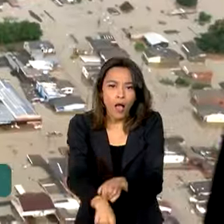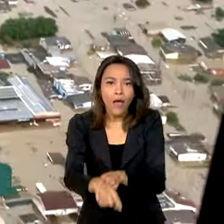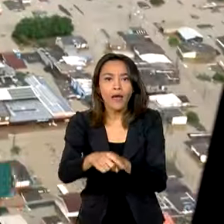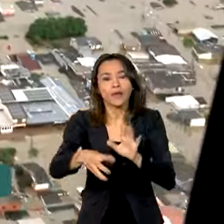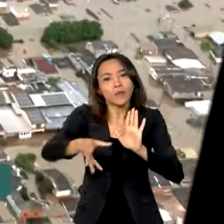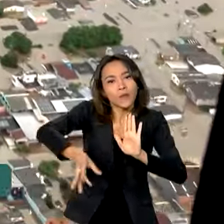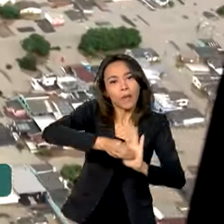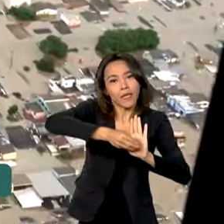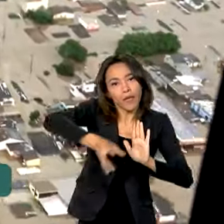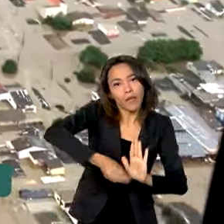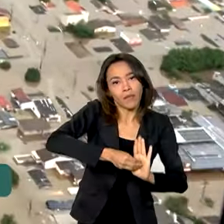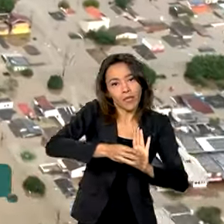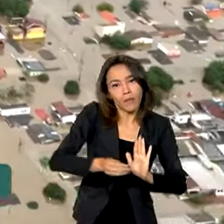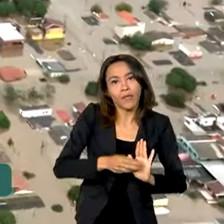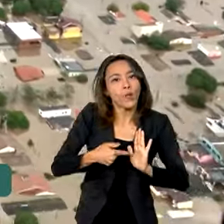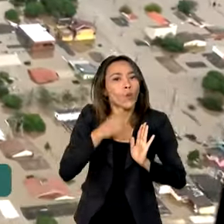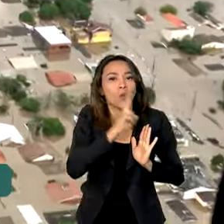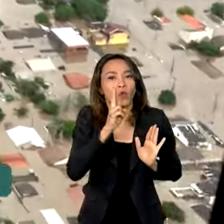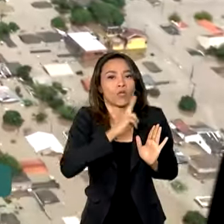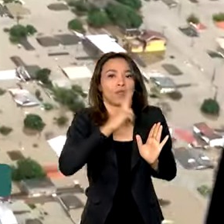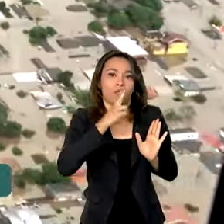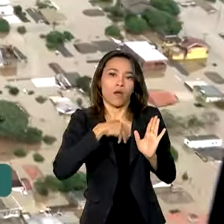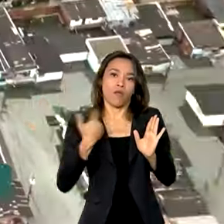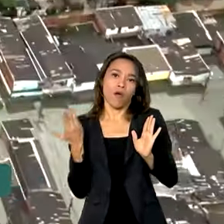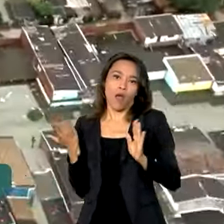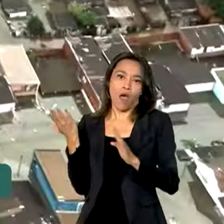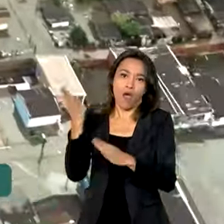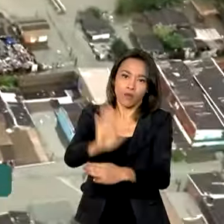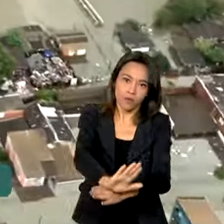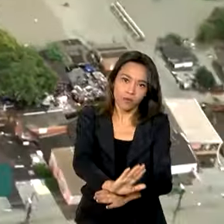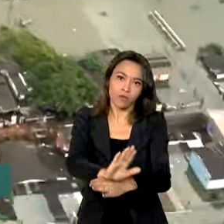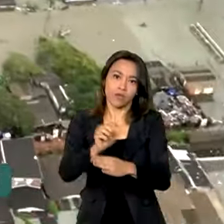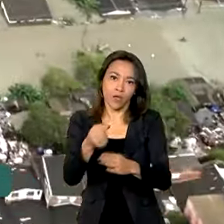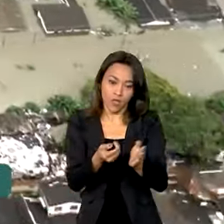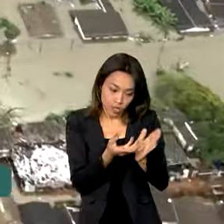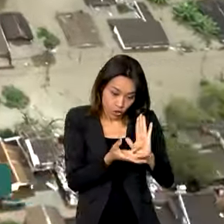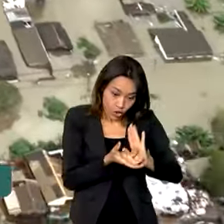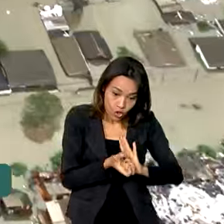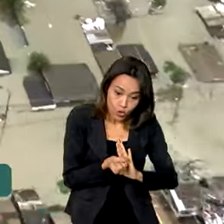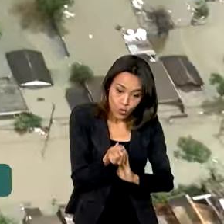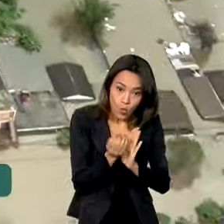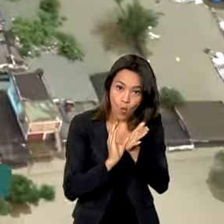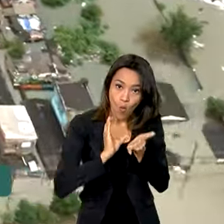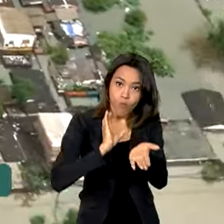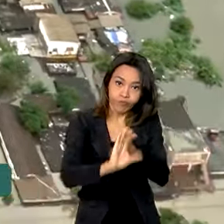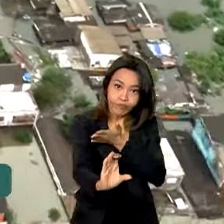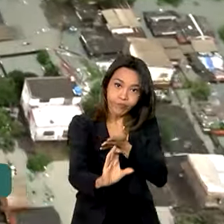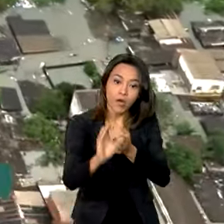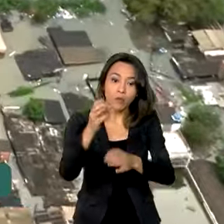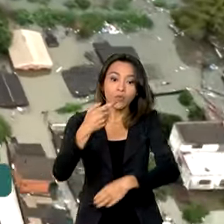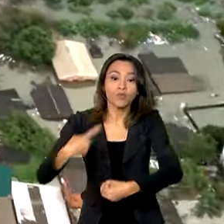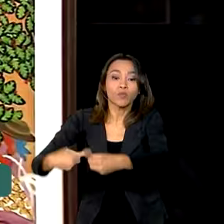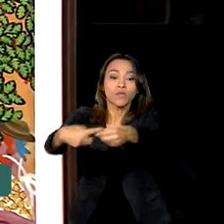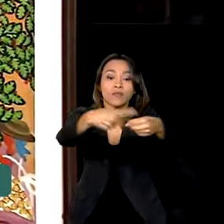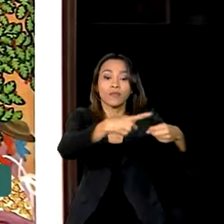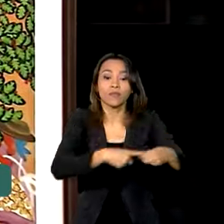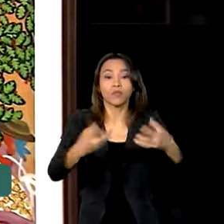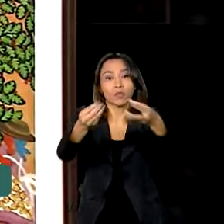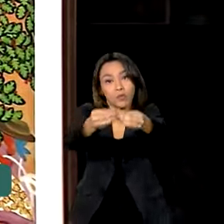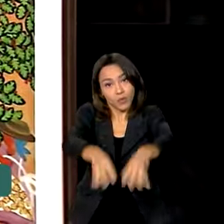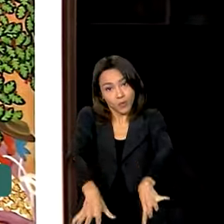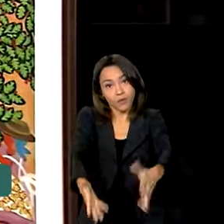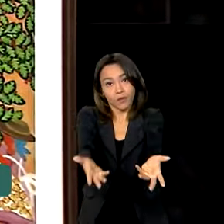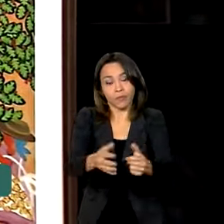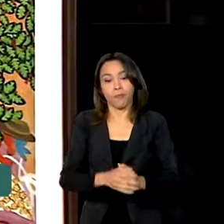emendas de resgate emergencial. Medida que agiliza a liberação de verba pública para os municípios afetados. São